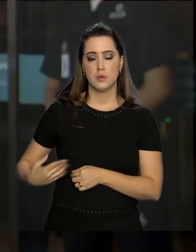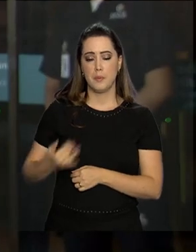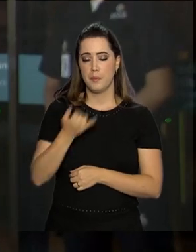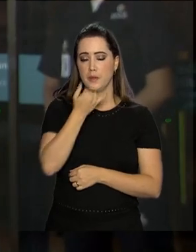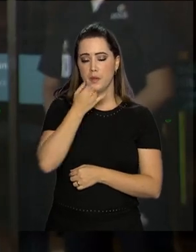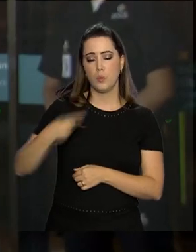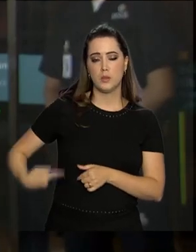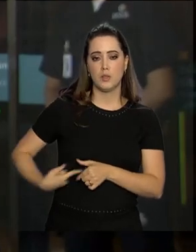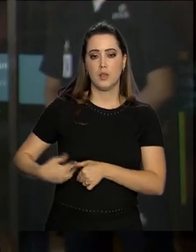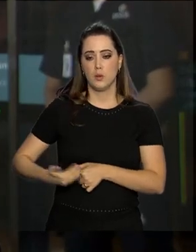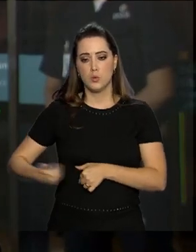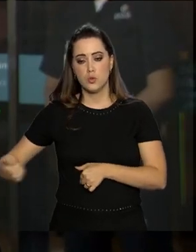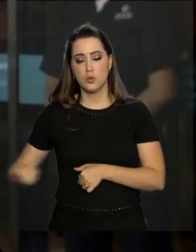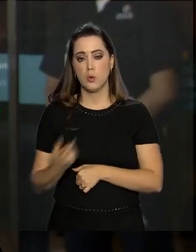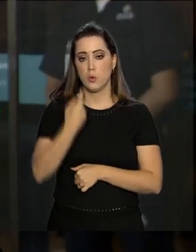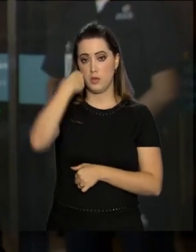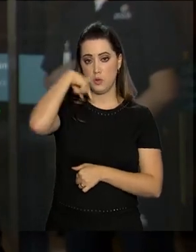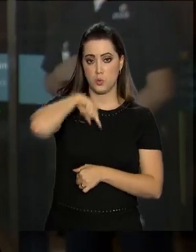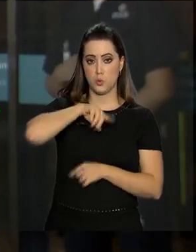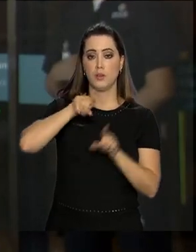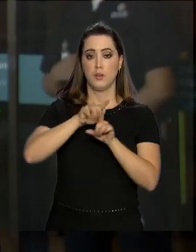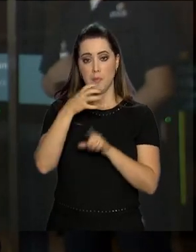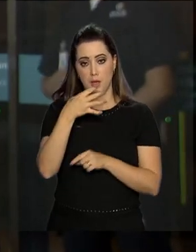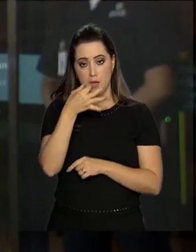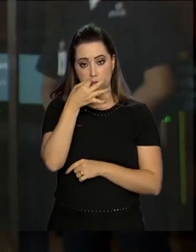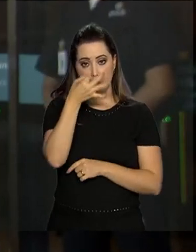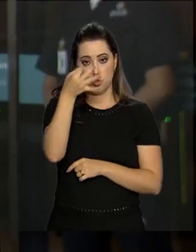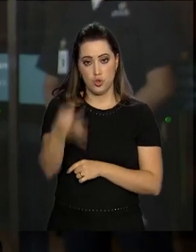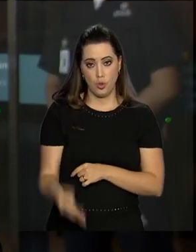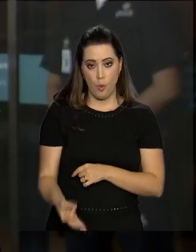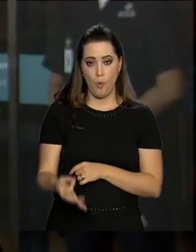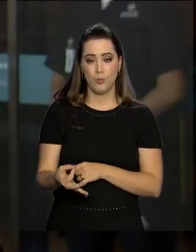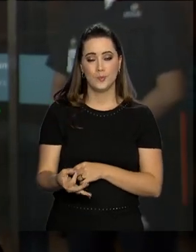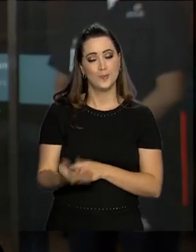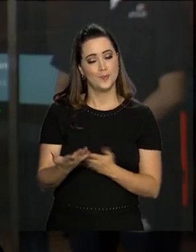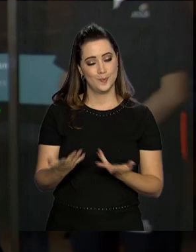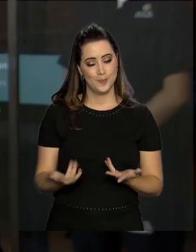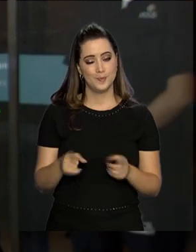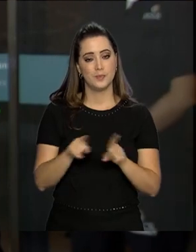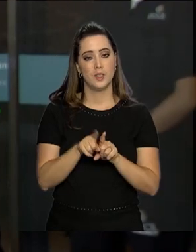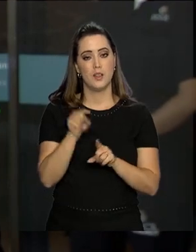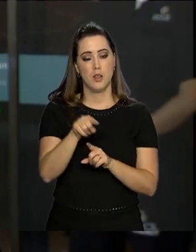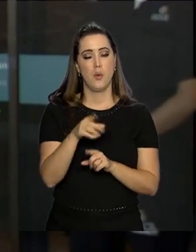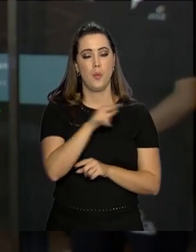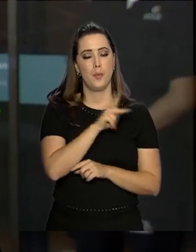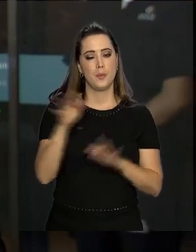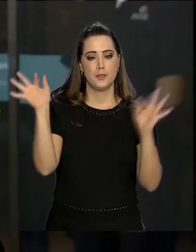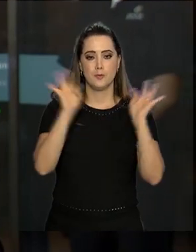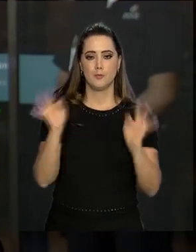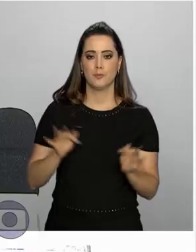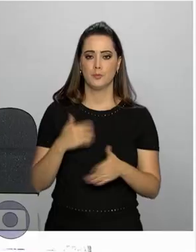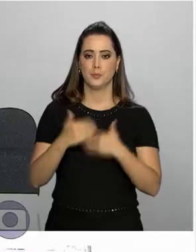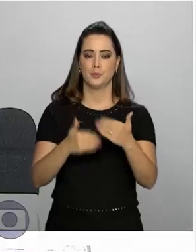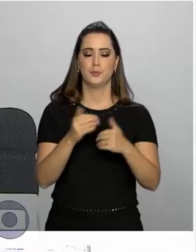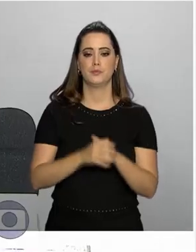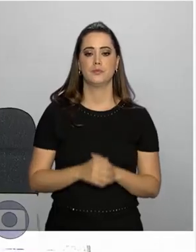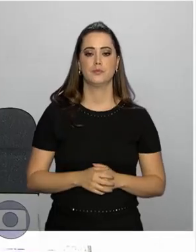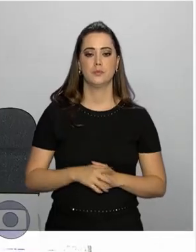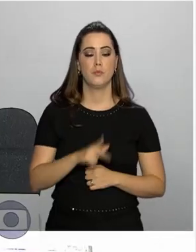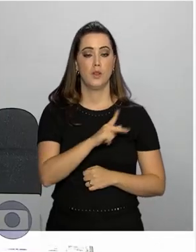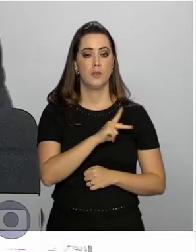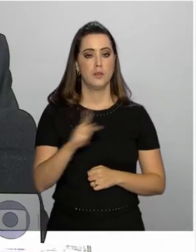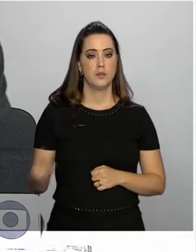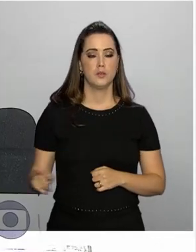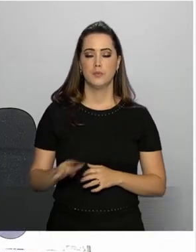sido instalada para evitar náuseas. De acordo com o porta-voz, o presidente está feliz com a evolução. O presidente